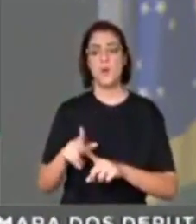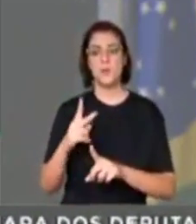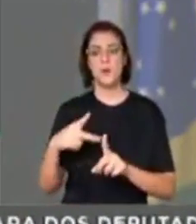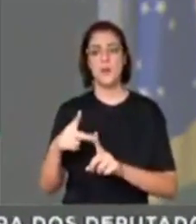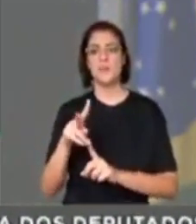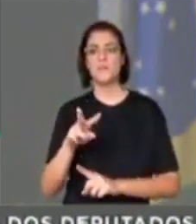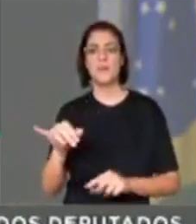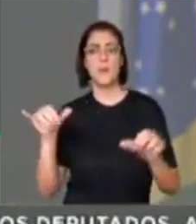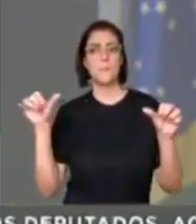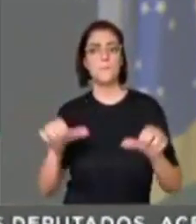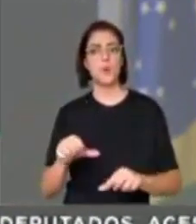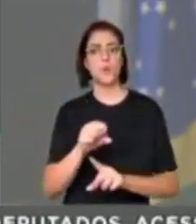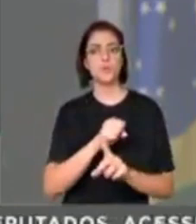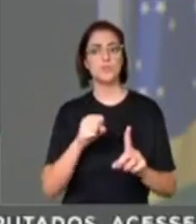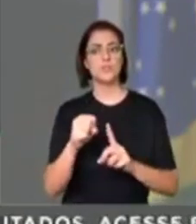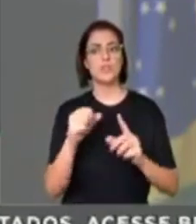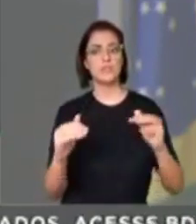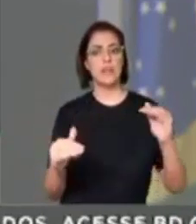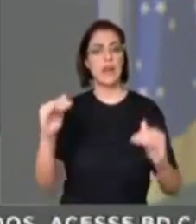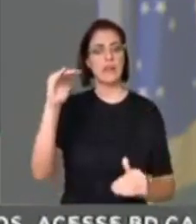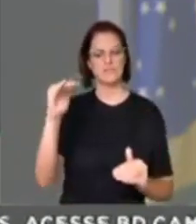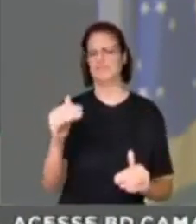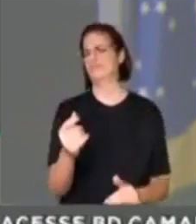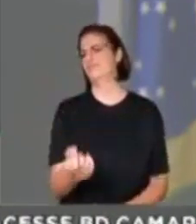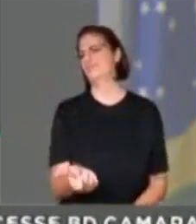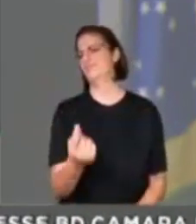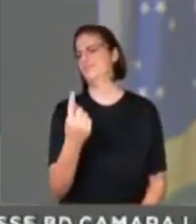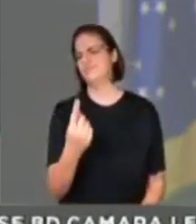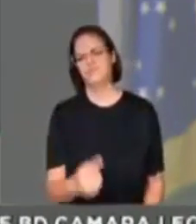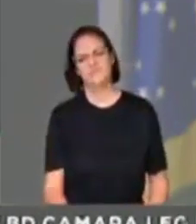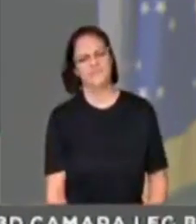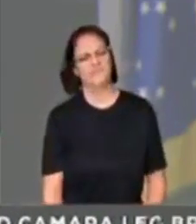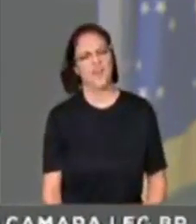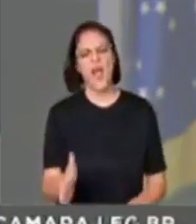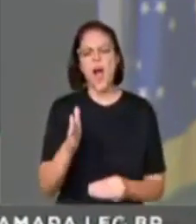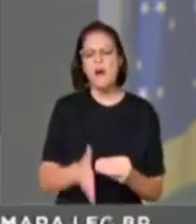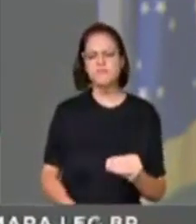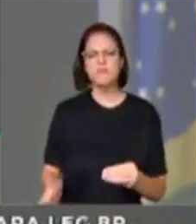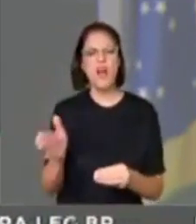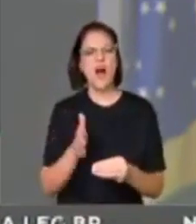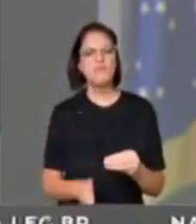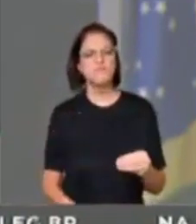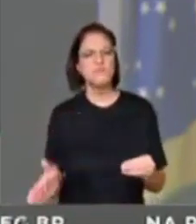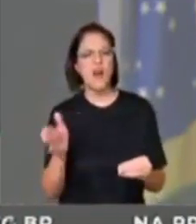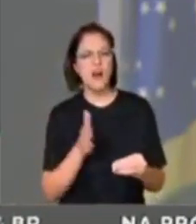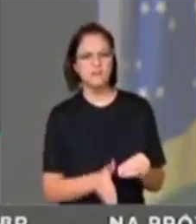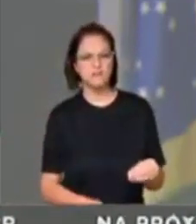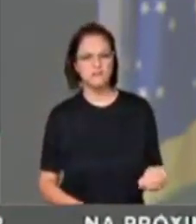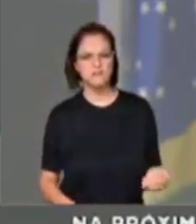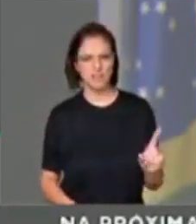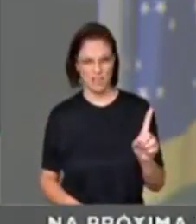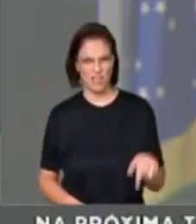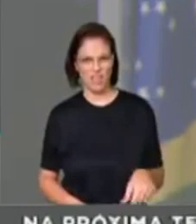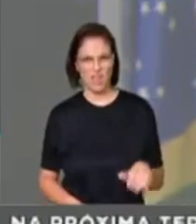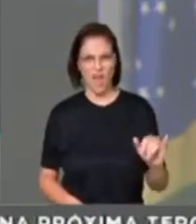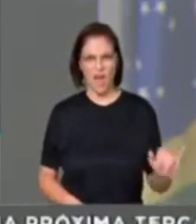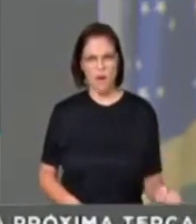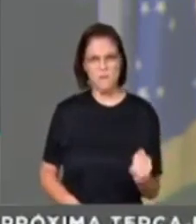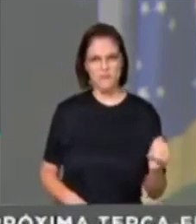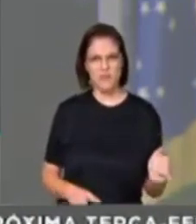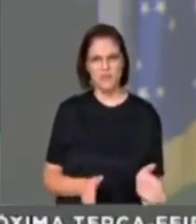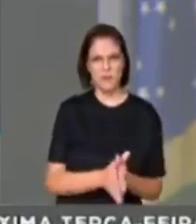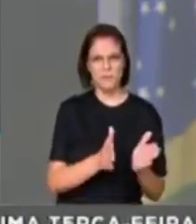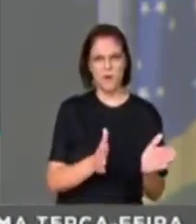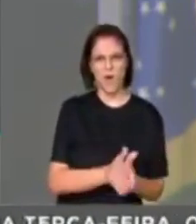social. É uma grande desculpa. É o Ministério Público Federal utilizando os pobres como escudo para proteger os próprios